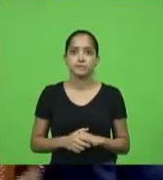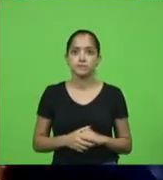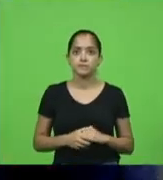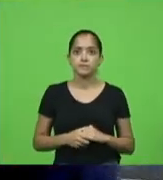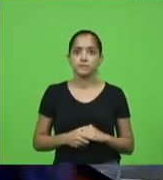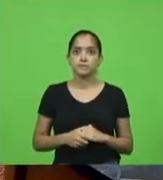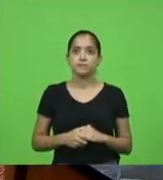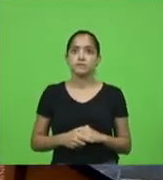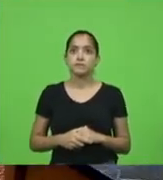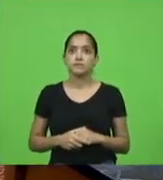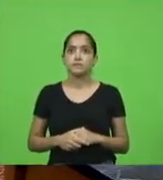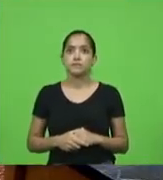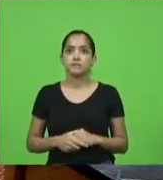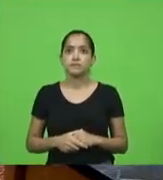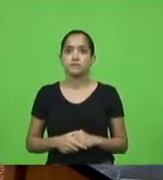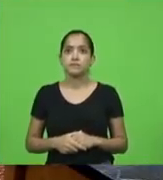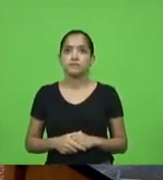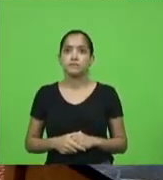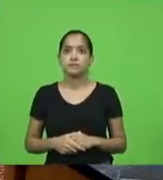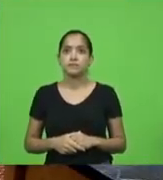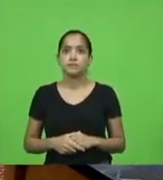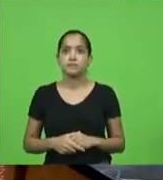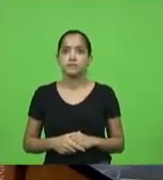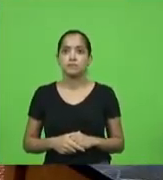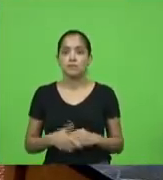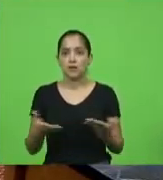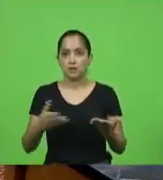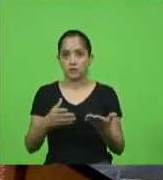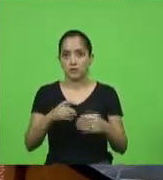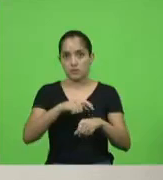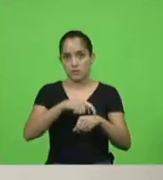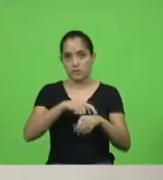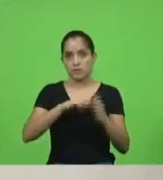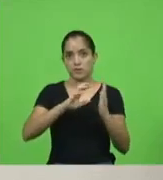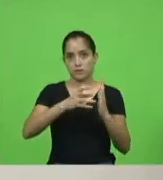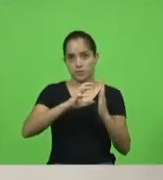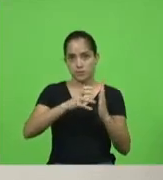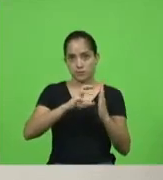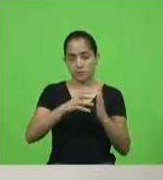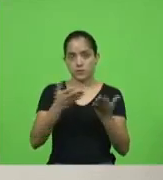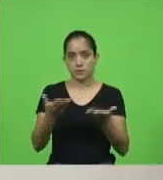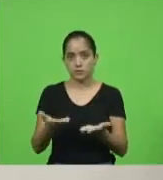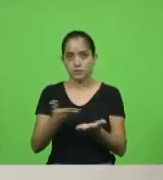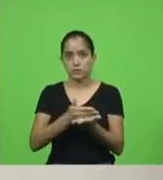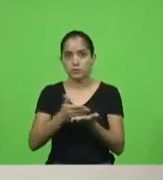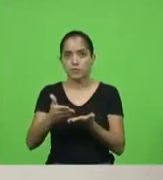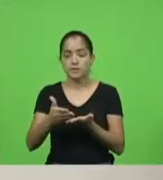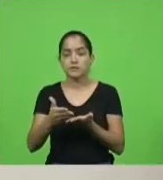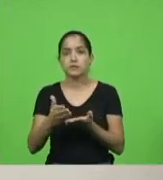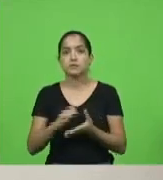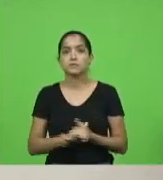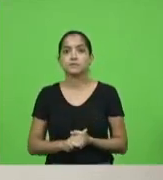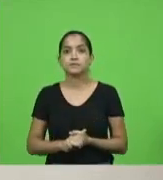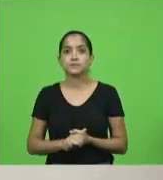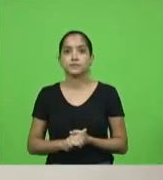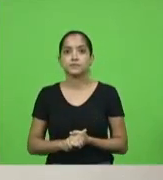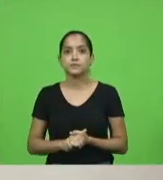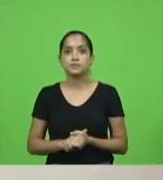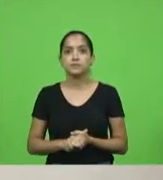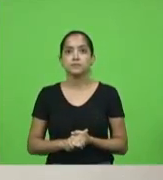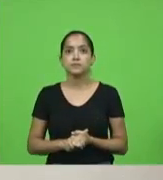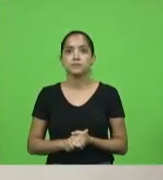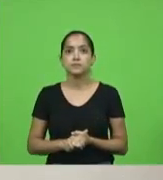Deputada, por gentileza, passaremos o horário destinado aos partidos políticos. Quem fala